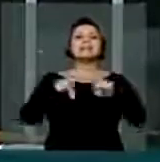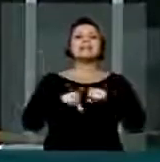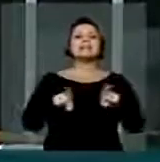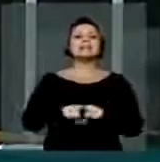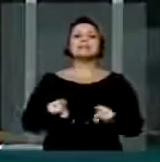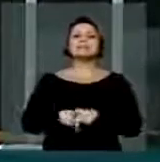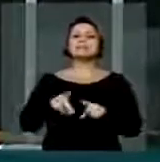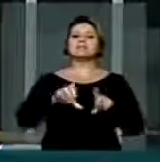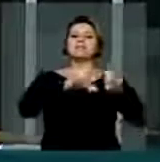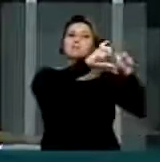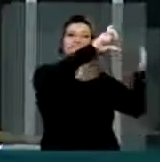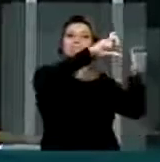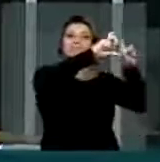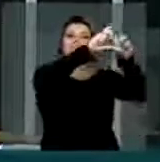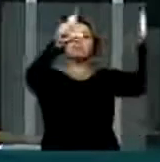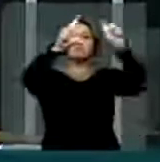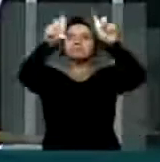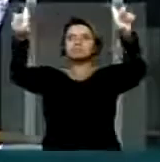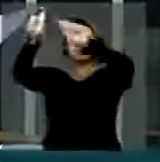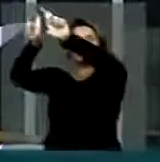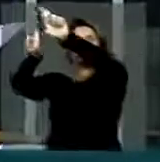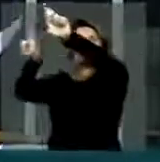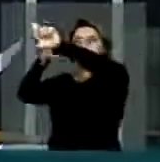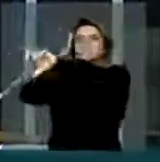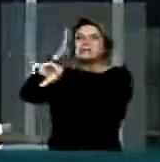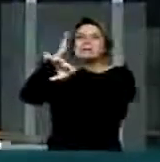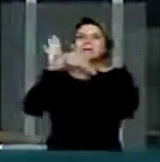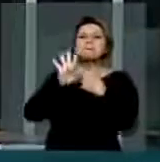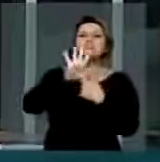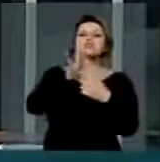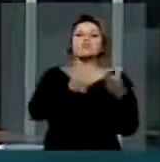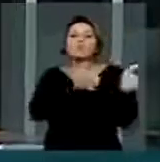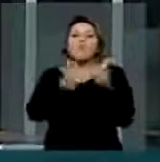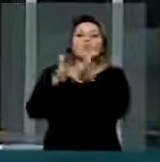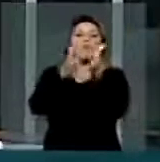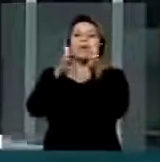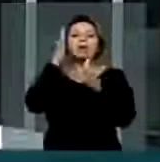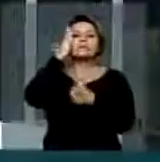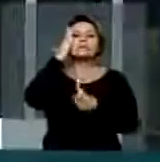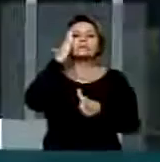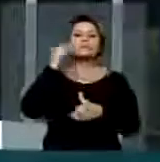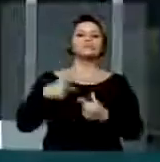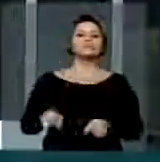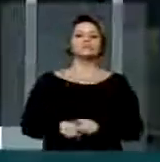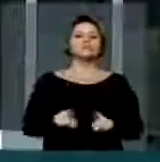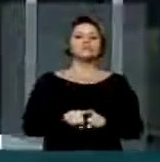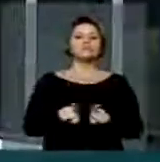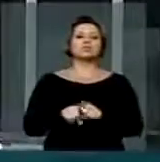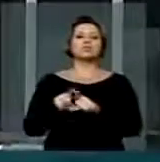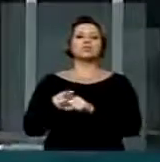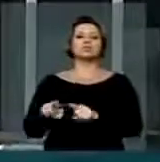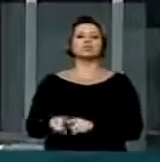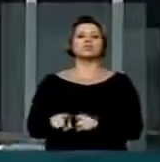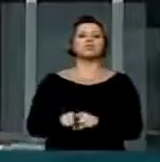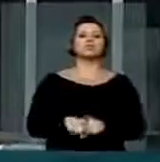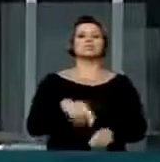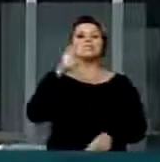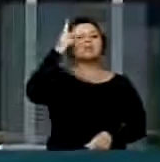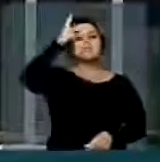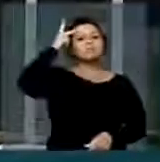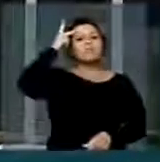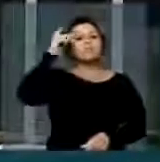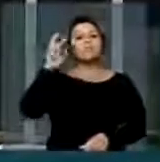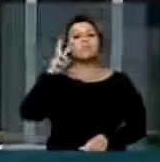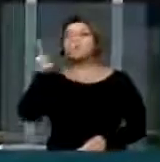80 metros quadrados do interior das casas de espetáculos, monitor esse que vai servir para a sinalização e